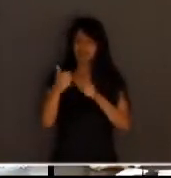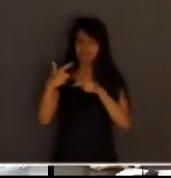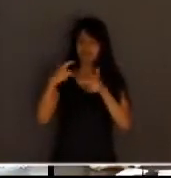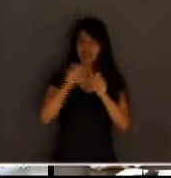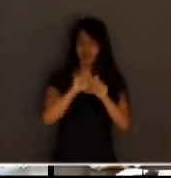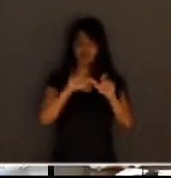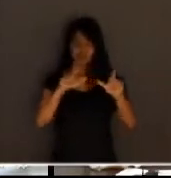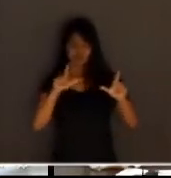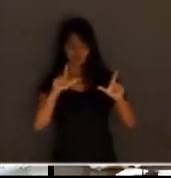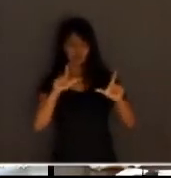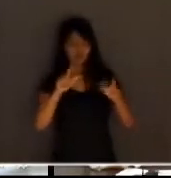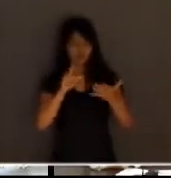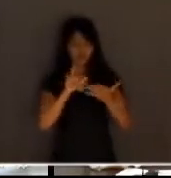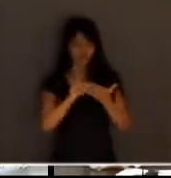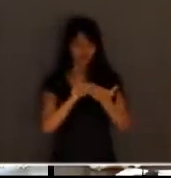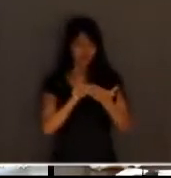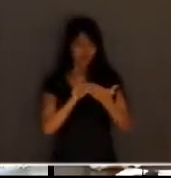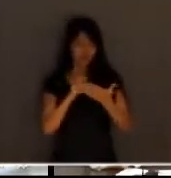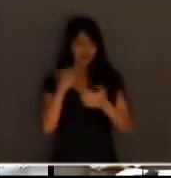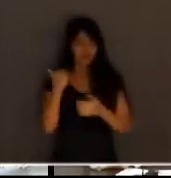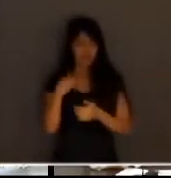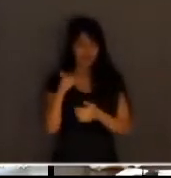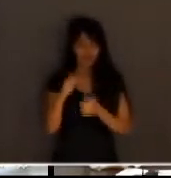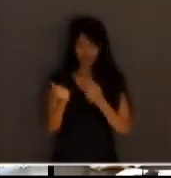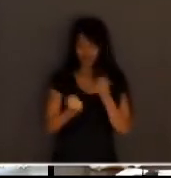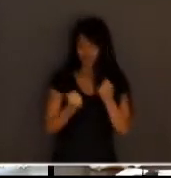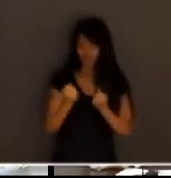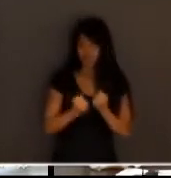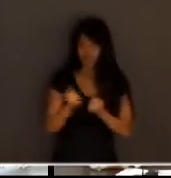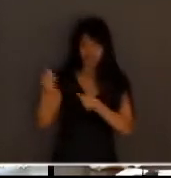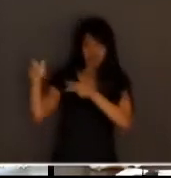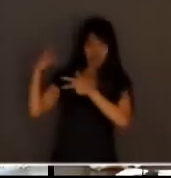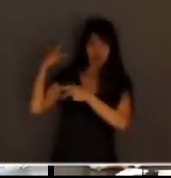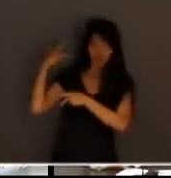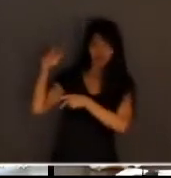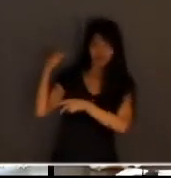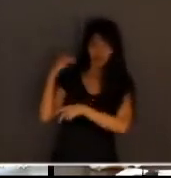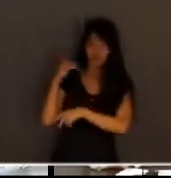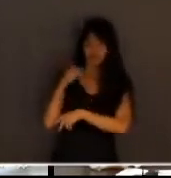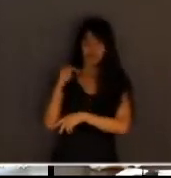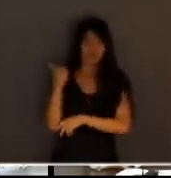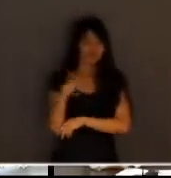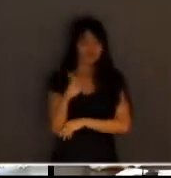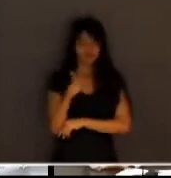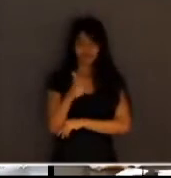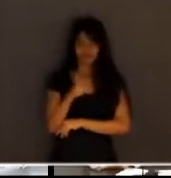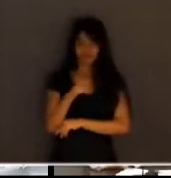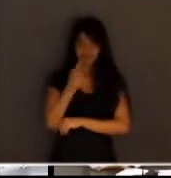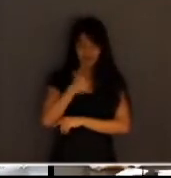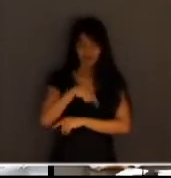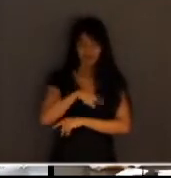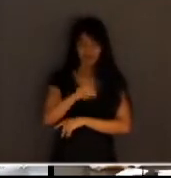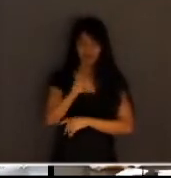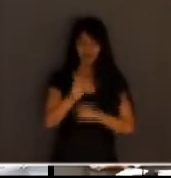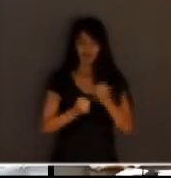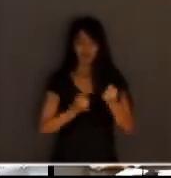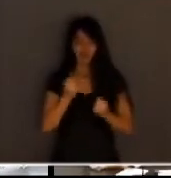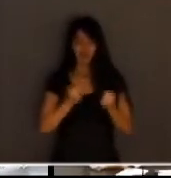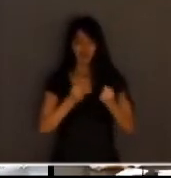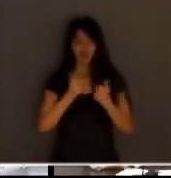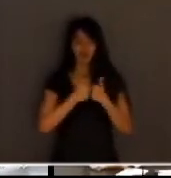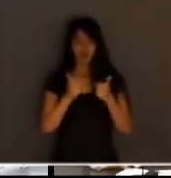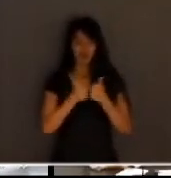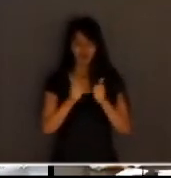WebEx, elas não vão estar no carro delas e ar-condicionado é um luxo. Elas vão de ônibus, elas vão de ônibus,